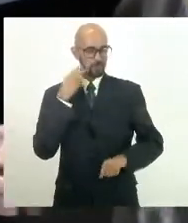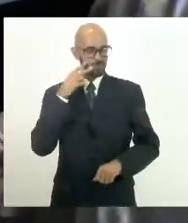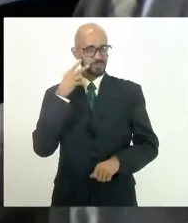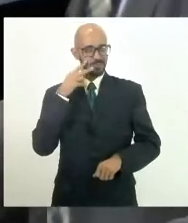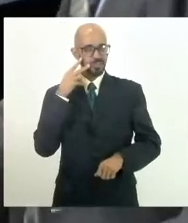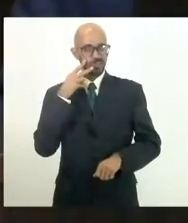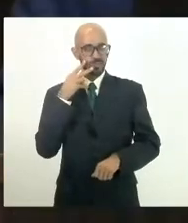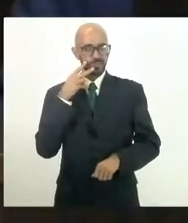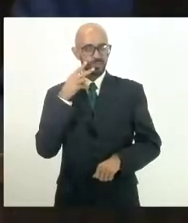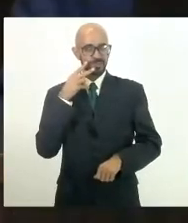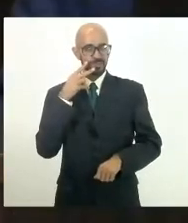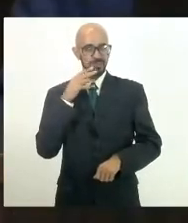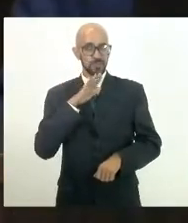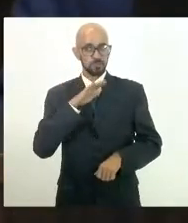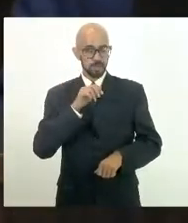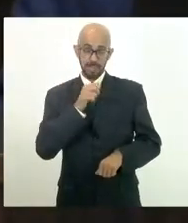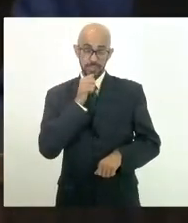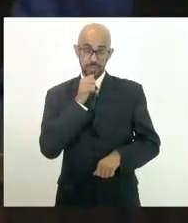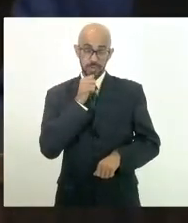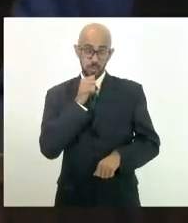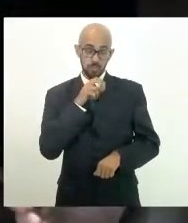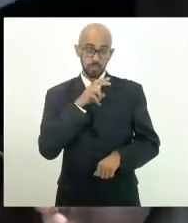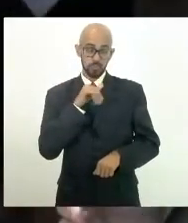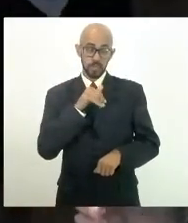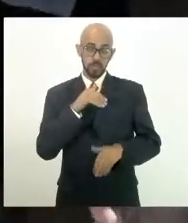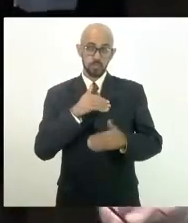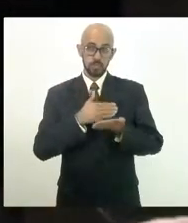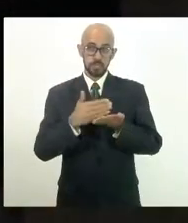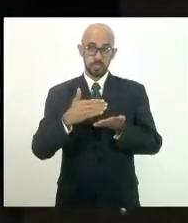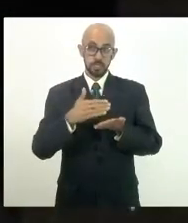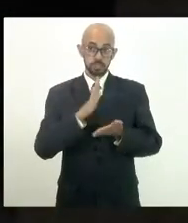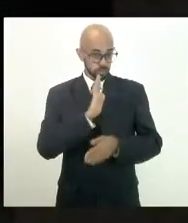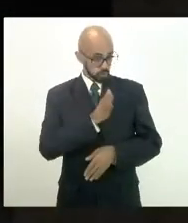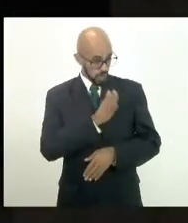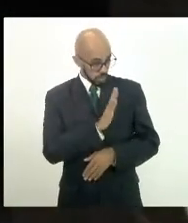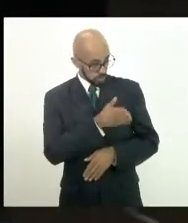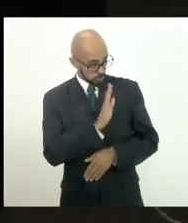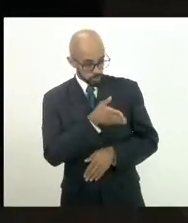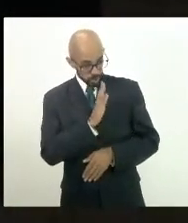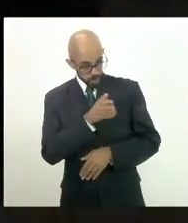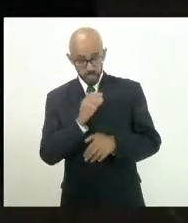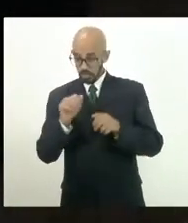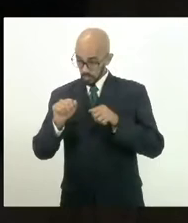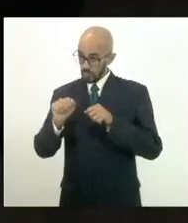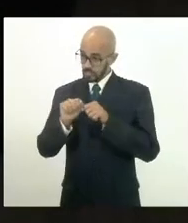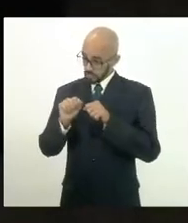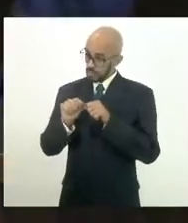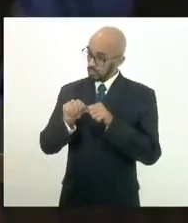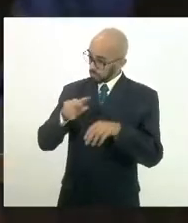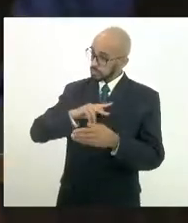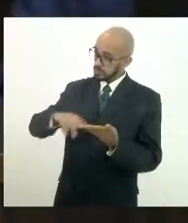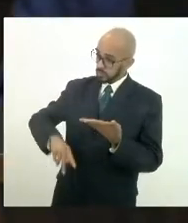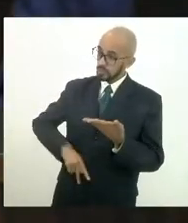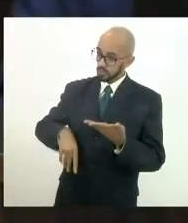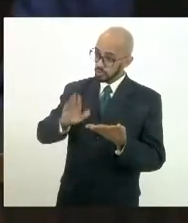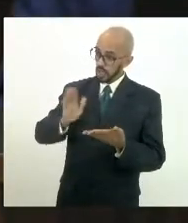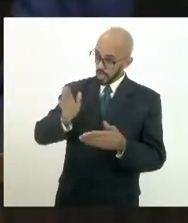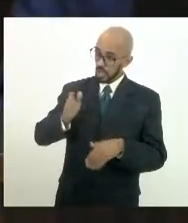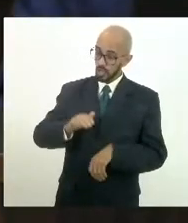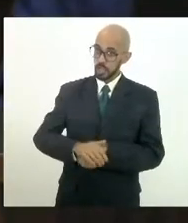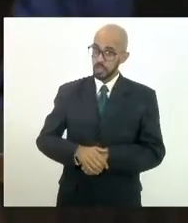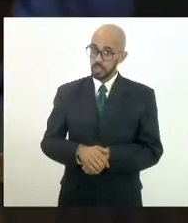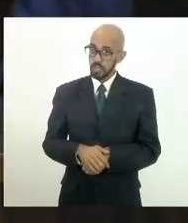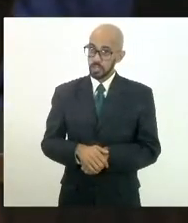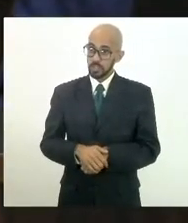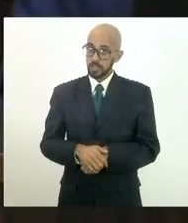Ainda não, mas está caminhando para isso. Não, já está produzindo, já teve a safra. Já está produzindo, senhor presidente. É porque lá, na chamada